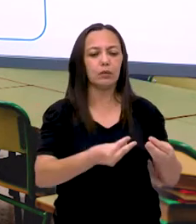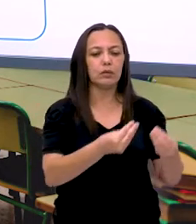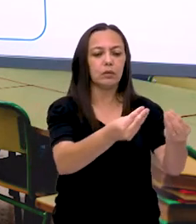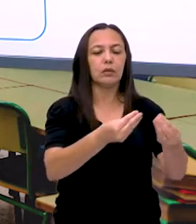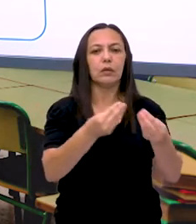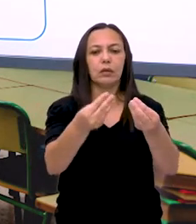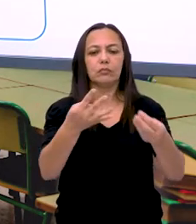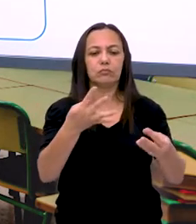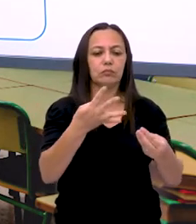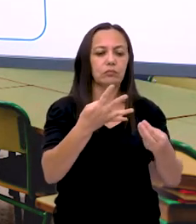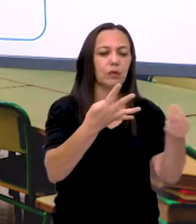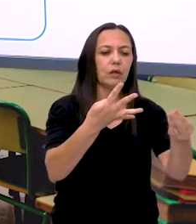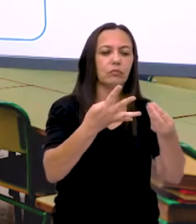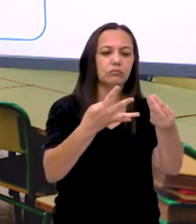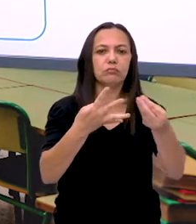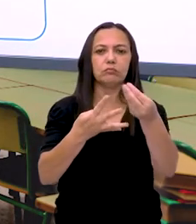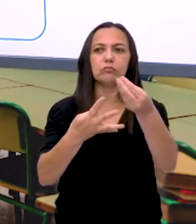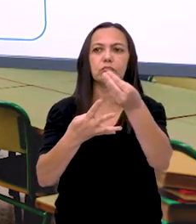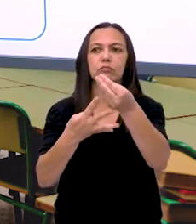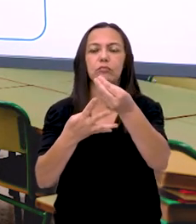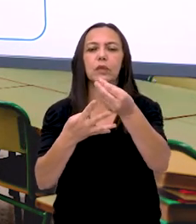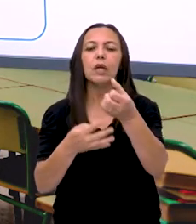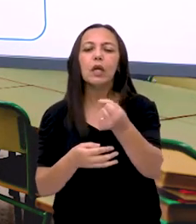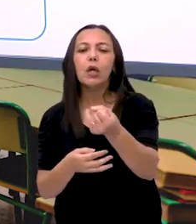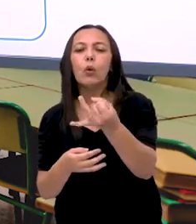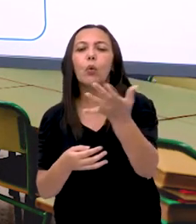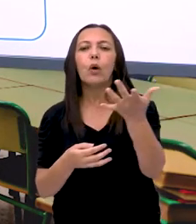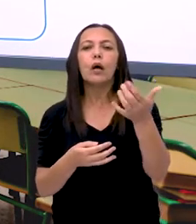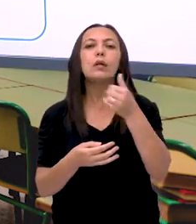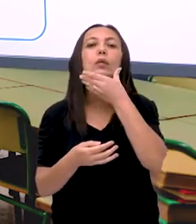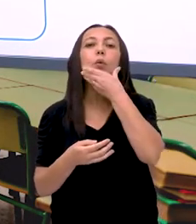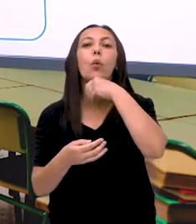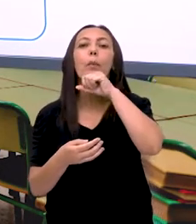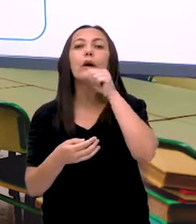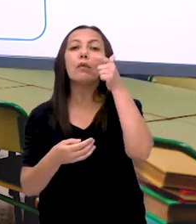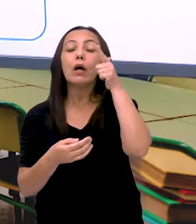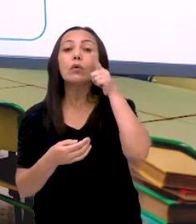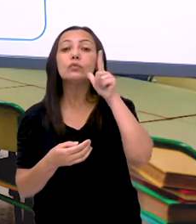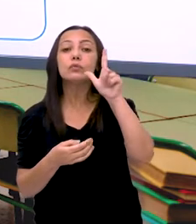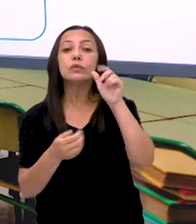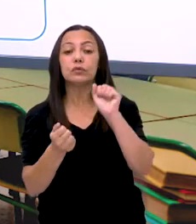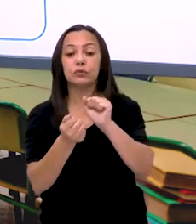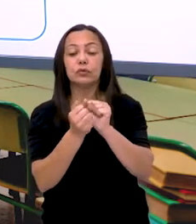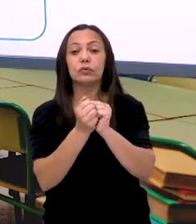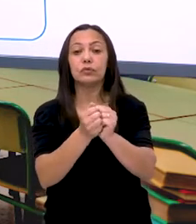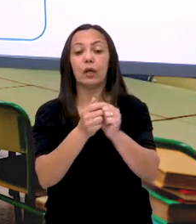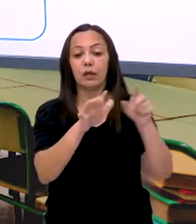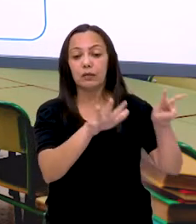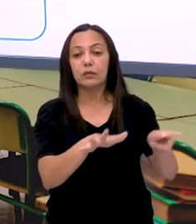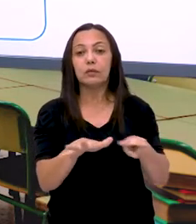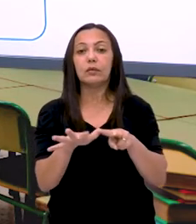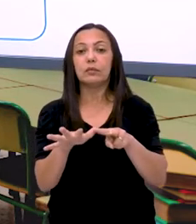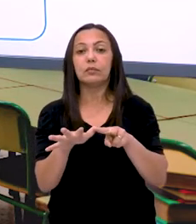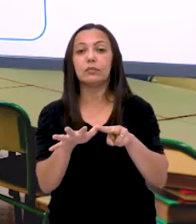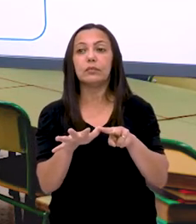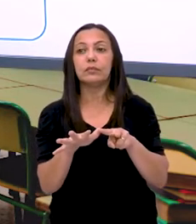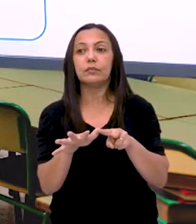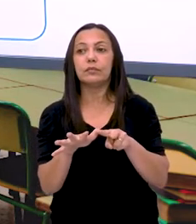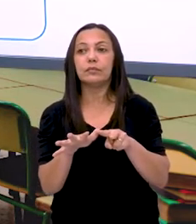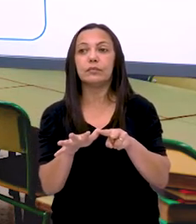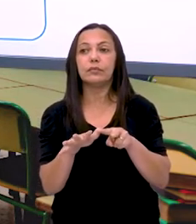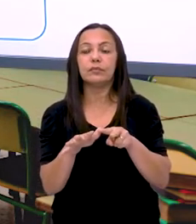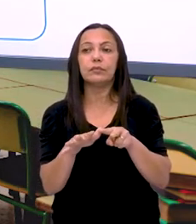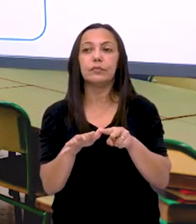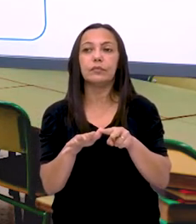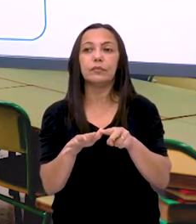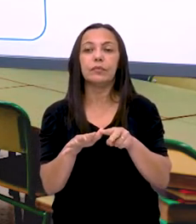entregas. Como nós fizemos essa continha. Quanto ele vai conseguir juntar em uma semana? Aí dia saia. Chama a tua